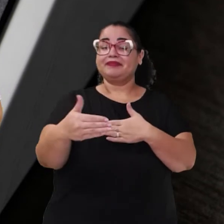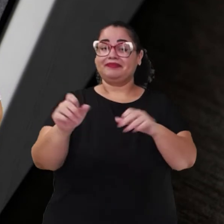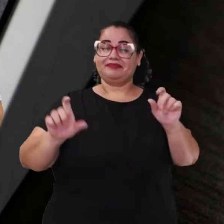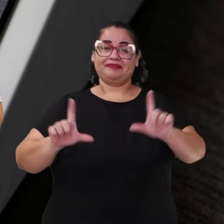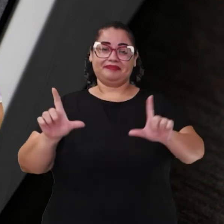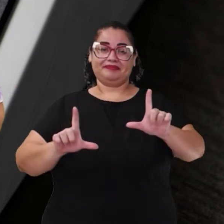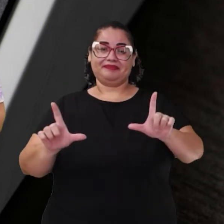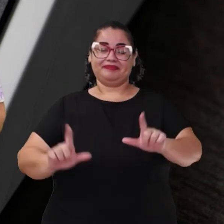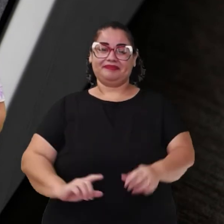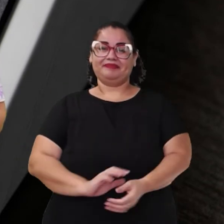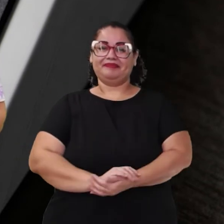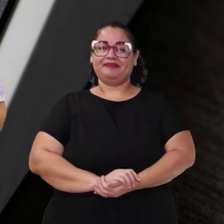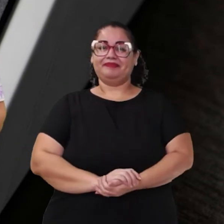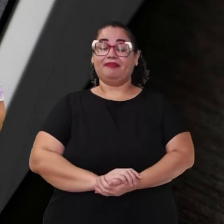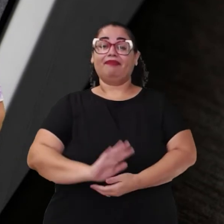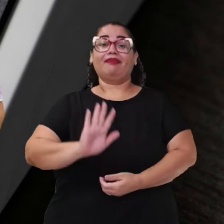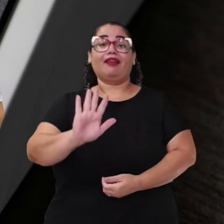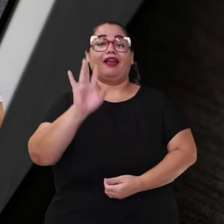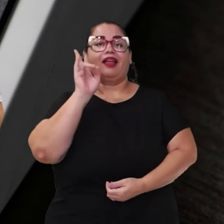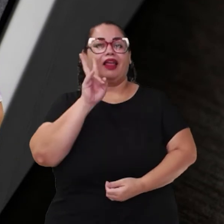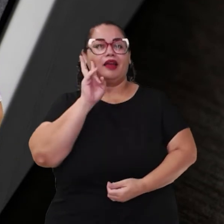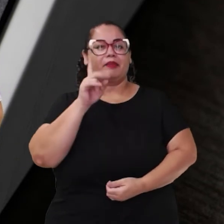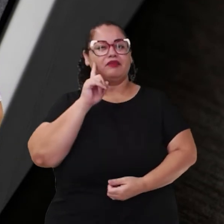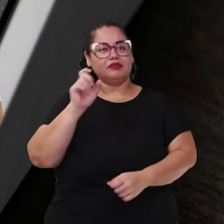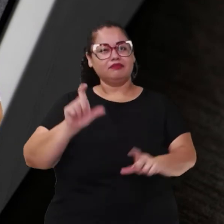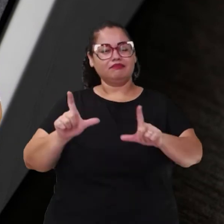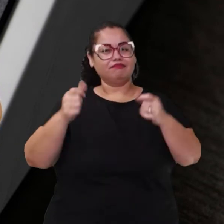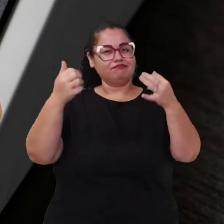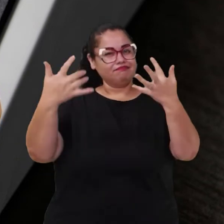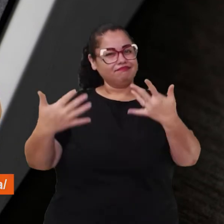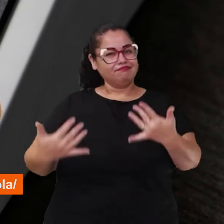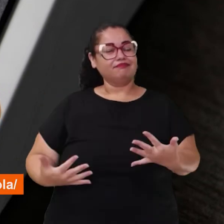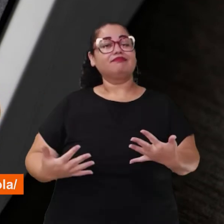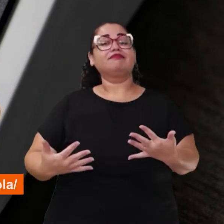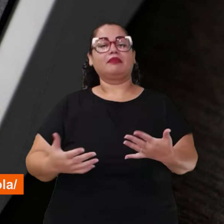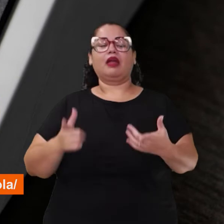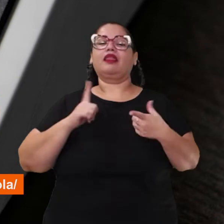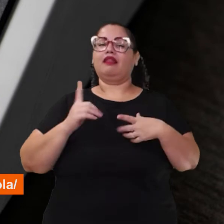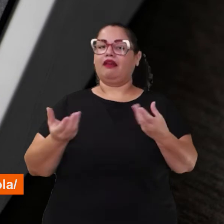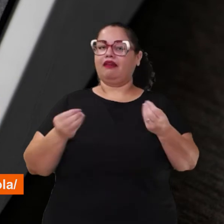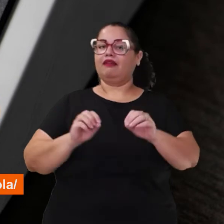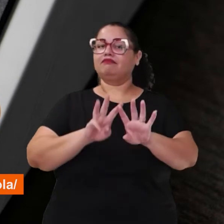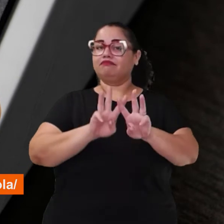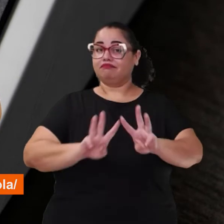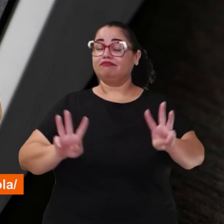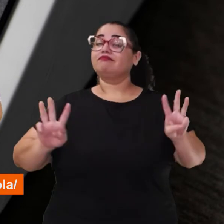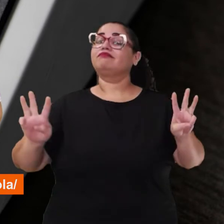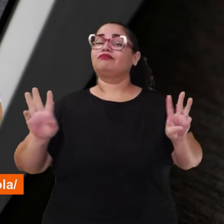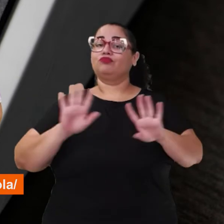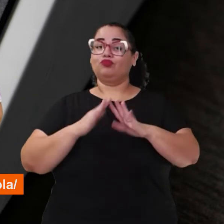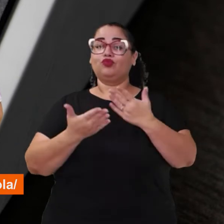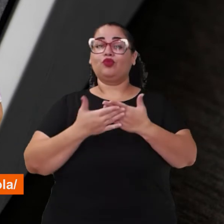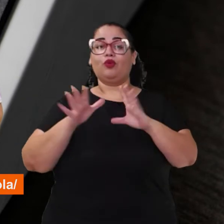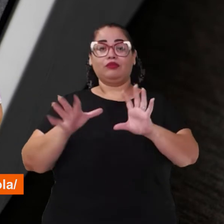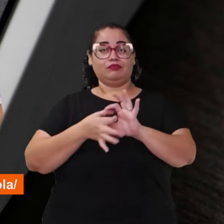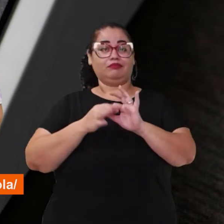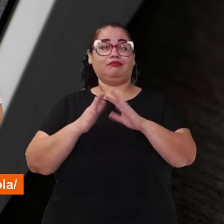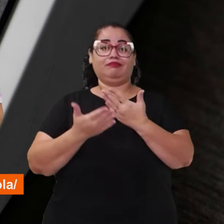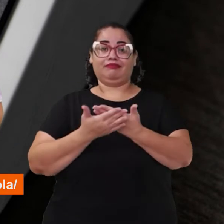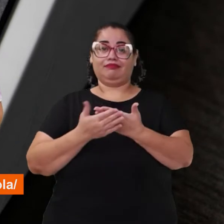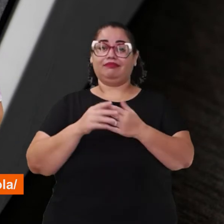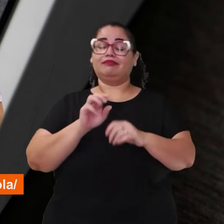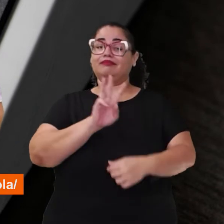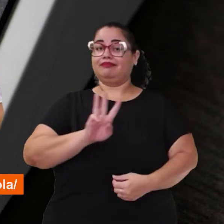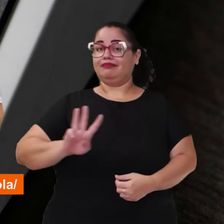programa! Só lembrando que o que você viu aqui na TV está disponível no portal Conexão Escola na internet.